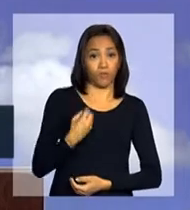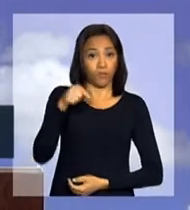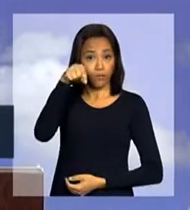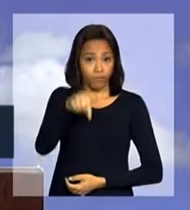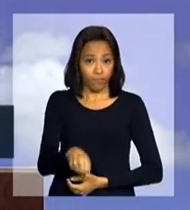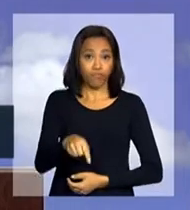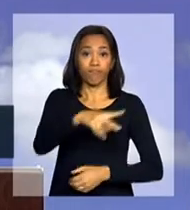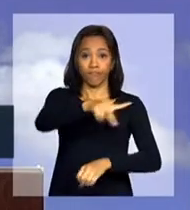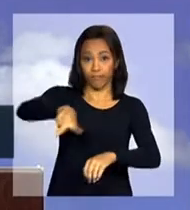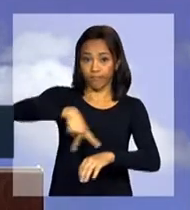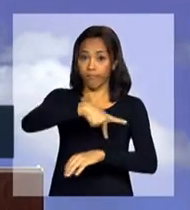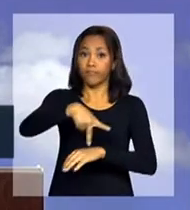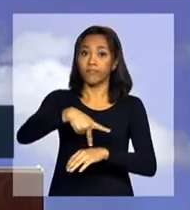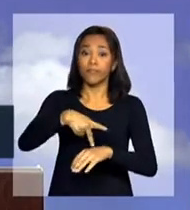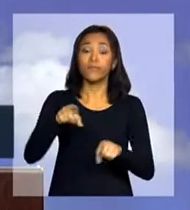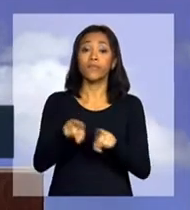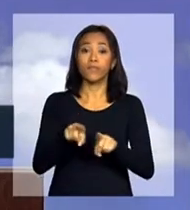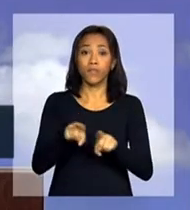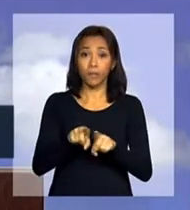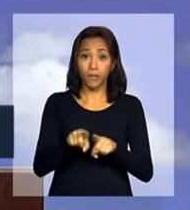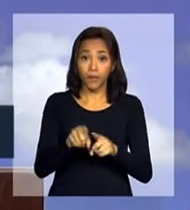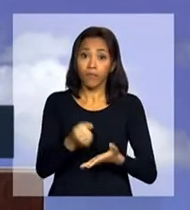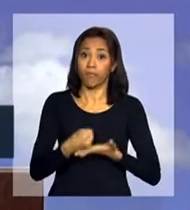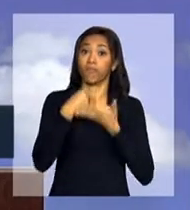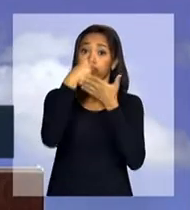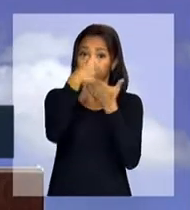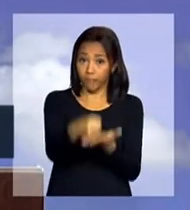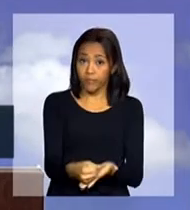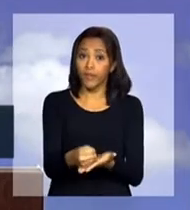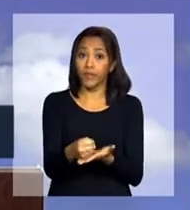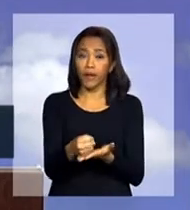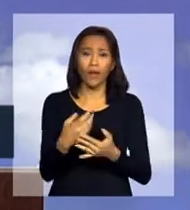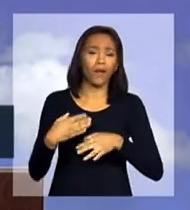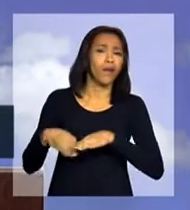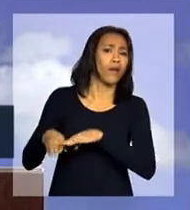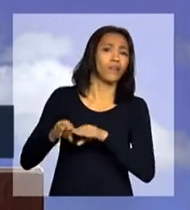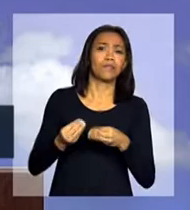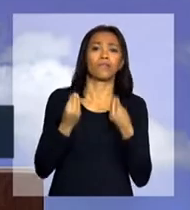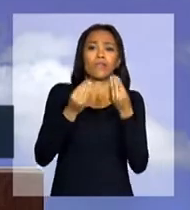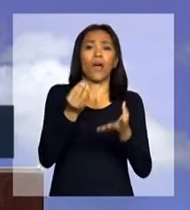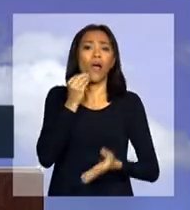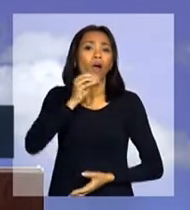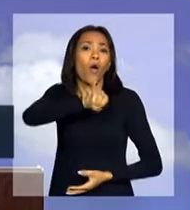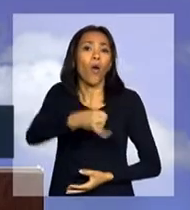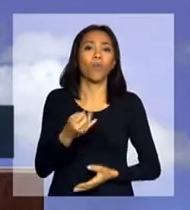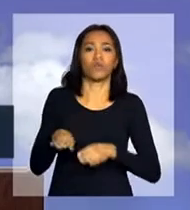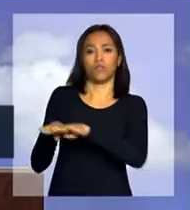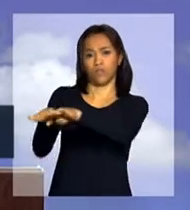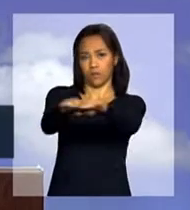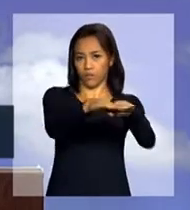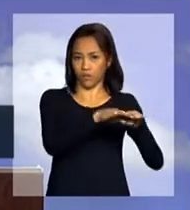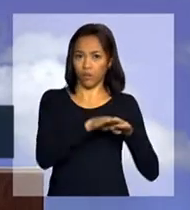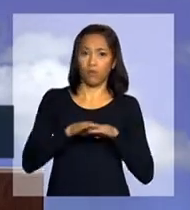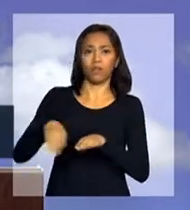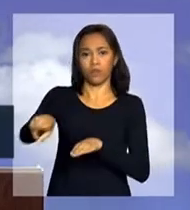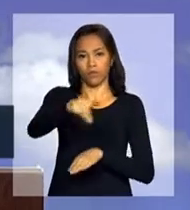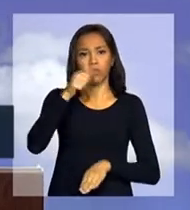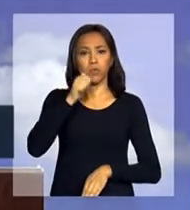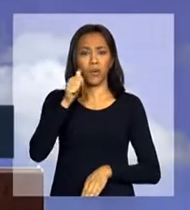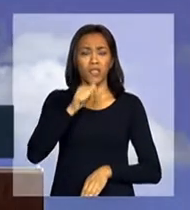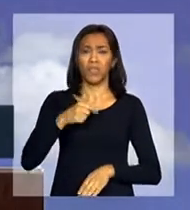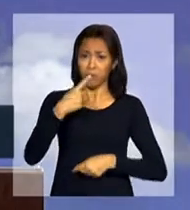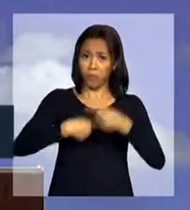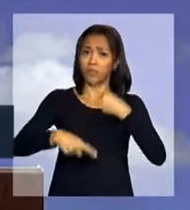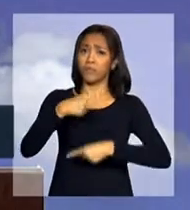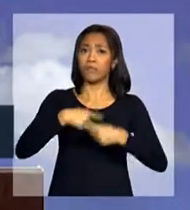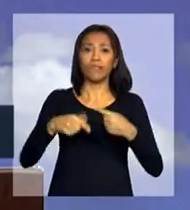e defender mesmas oportunidades e uma política antidiscriminação.